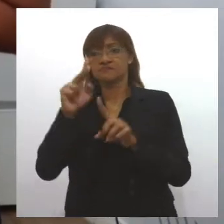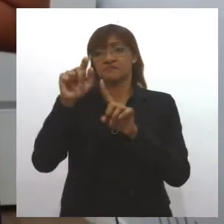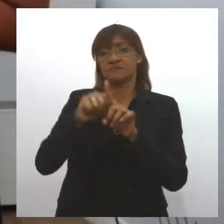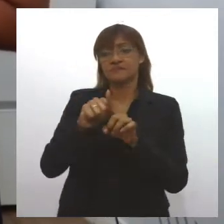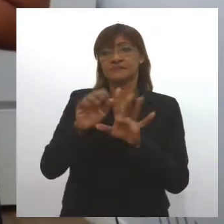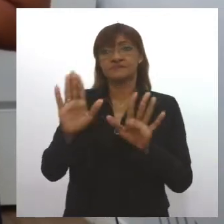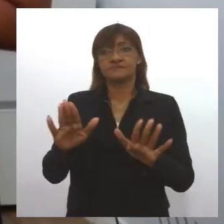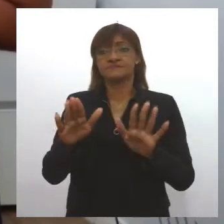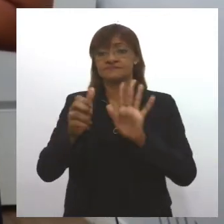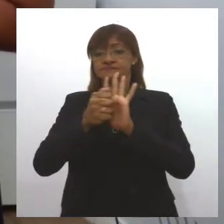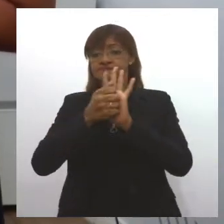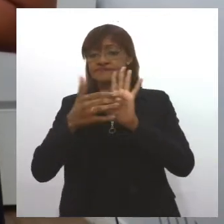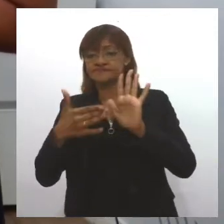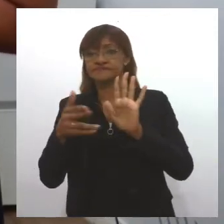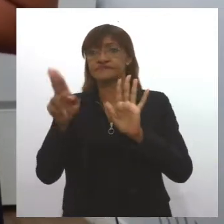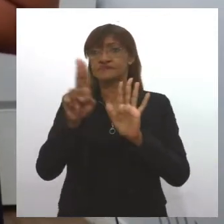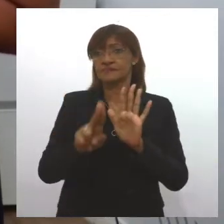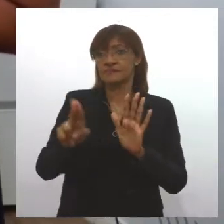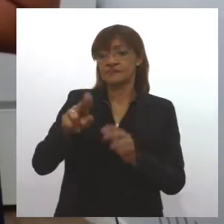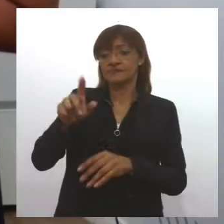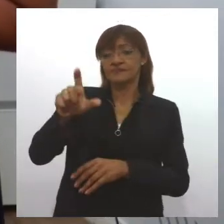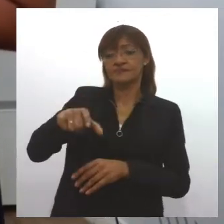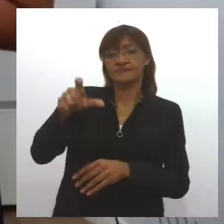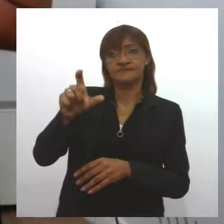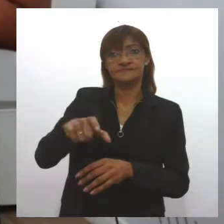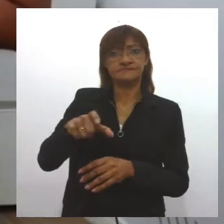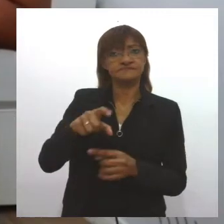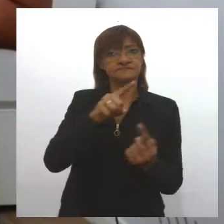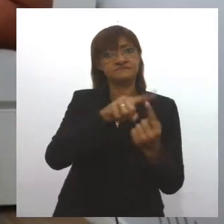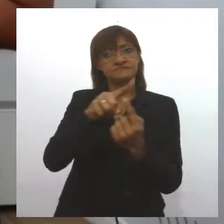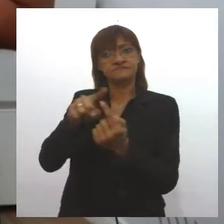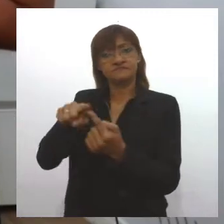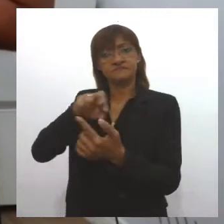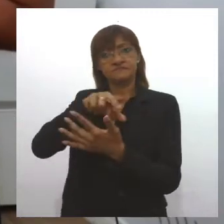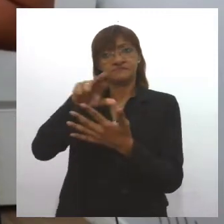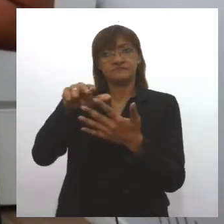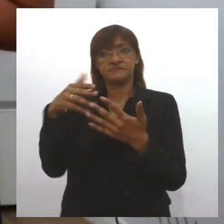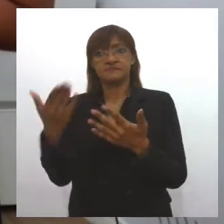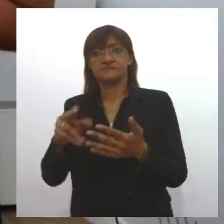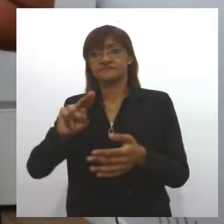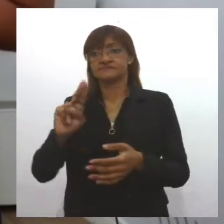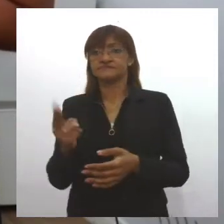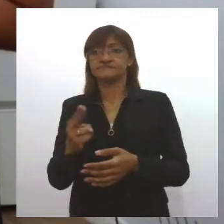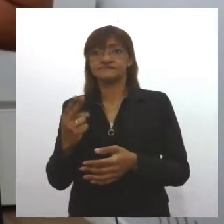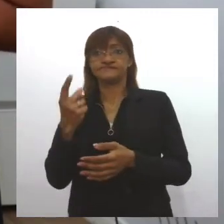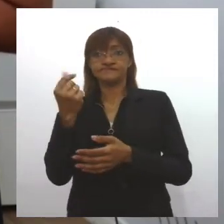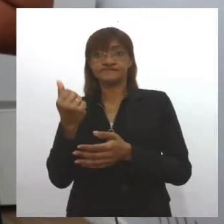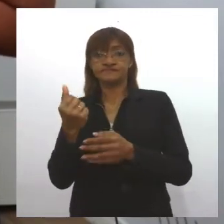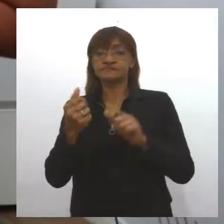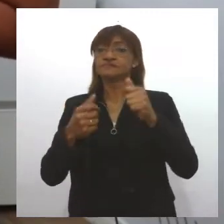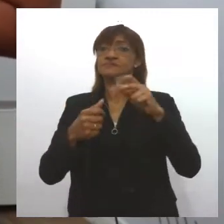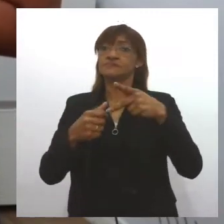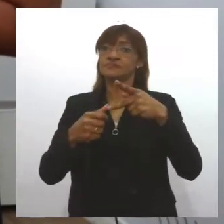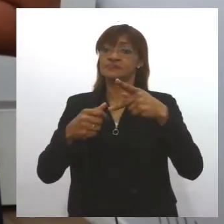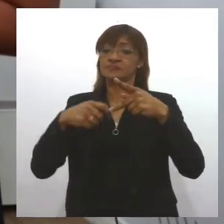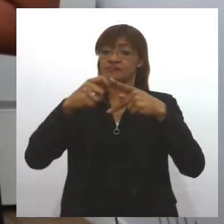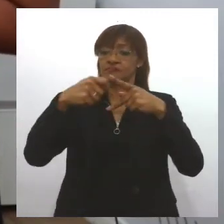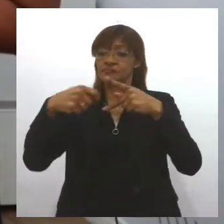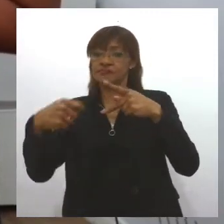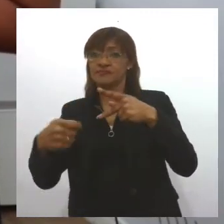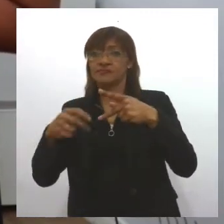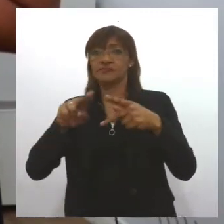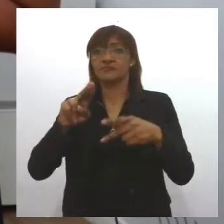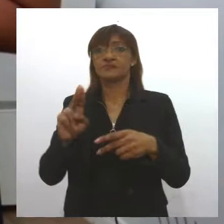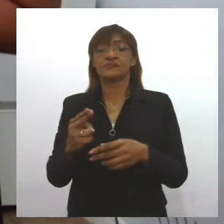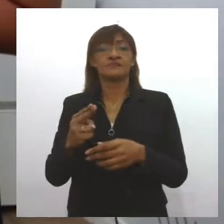app, usando o cartão de débito, cartão de crédito, ou transferindo dinheiro para essa carteira através de Pix, através de boleto. Ele pode